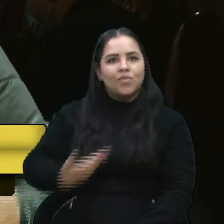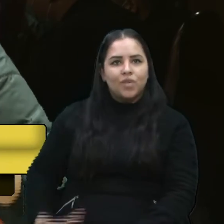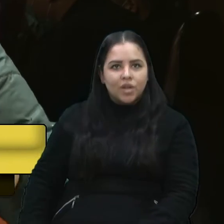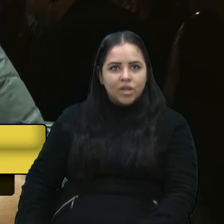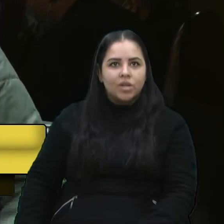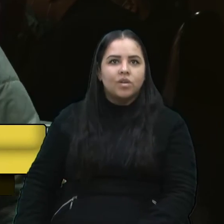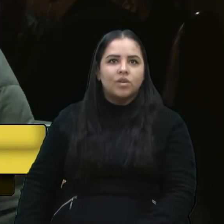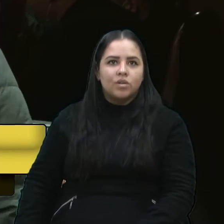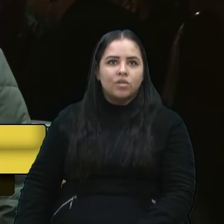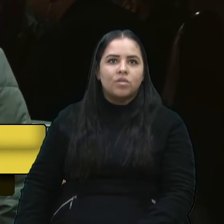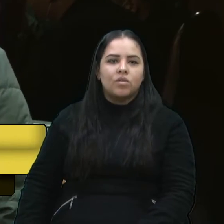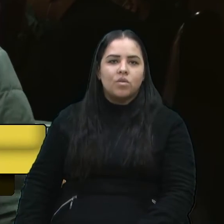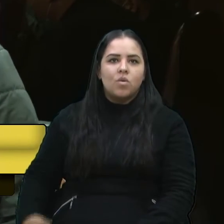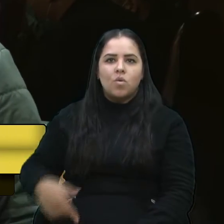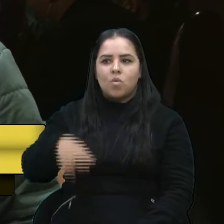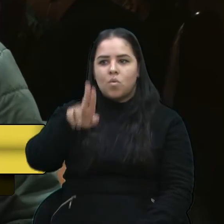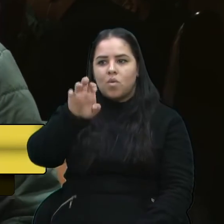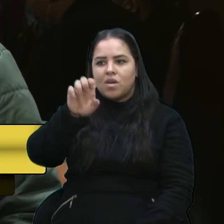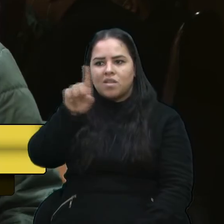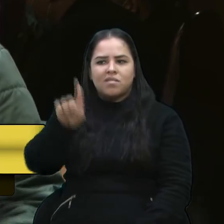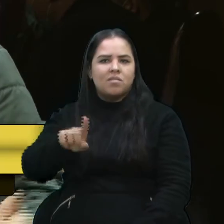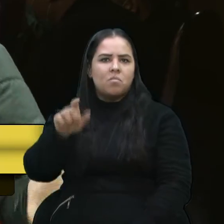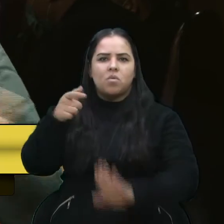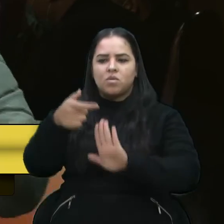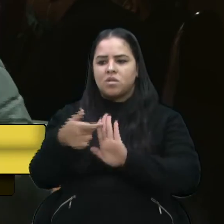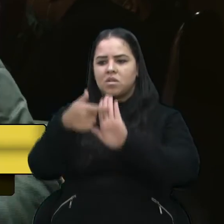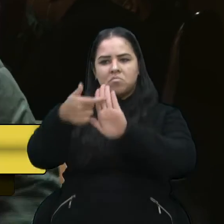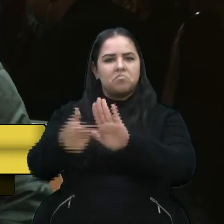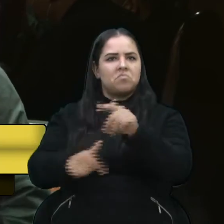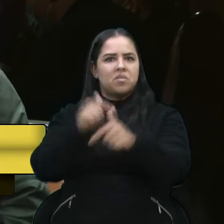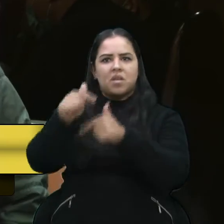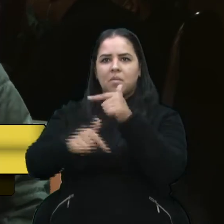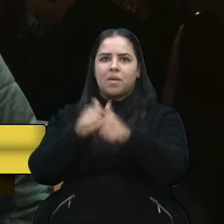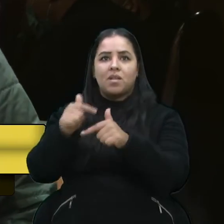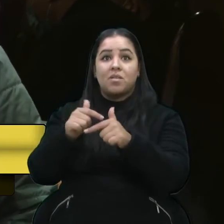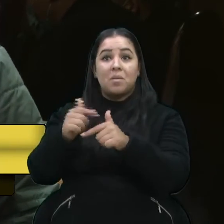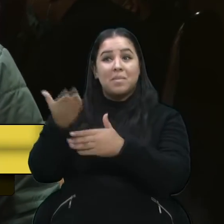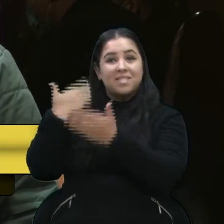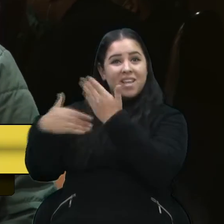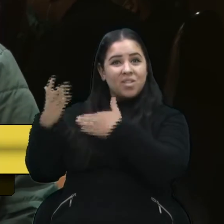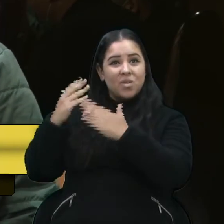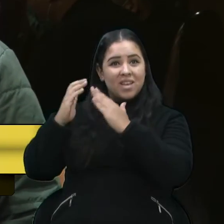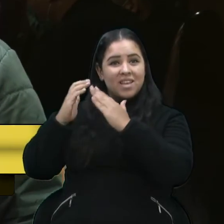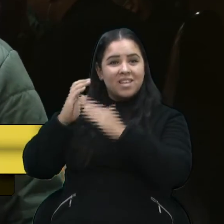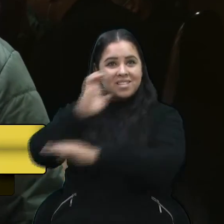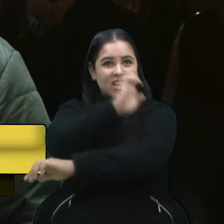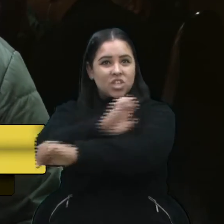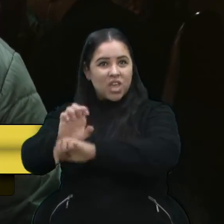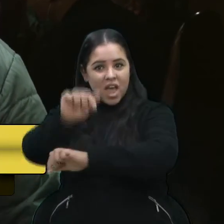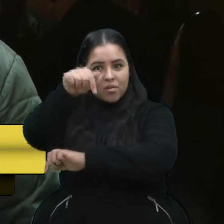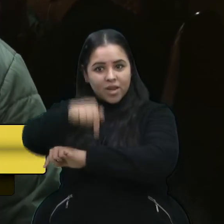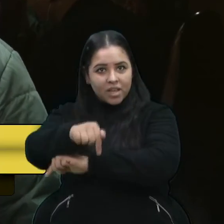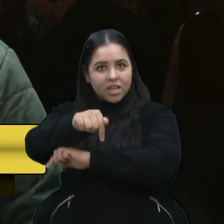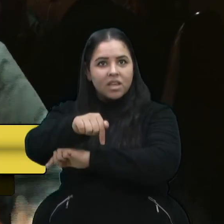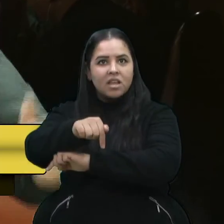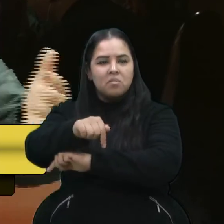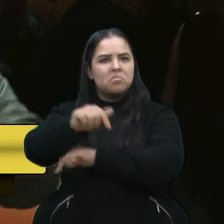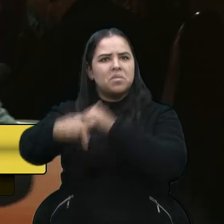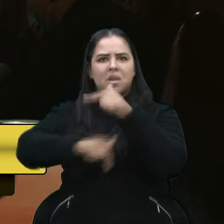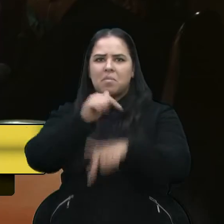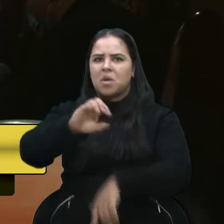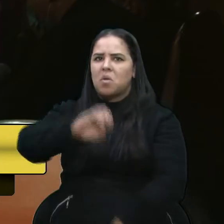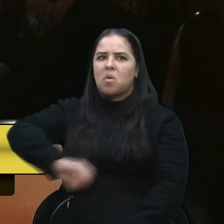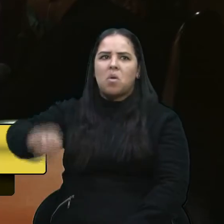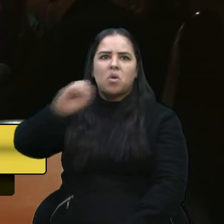isso, o João já vem demonstrando um trabalho, desde quando estava estagiado aqui na casa. Então, assim, esse trabalho, amanhã, depois,